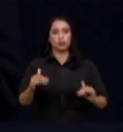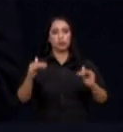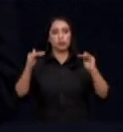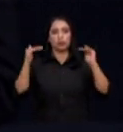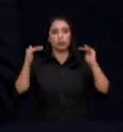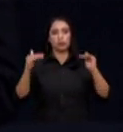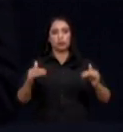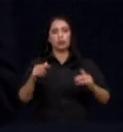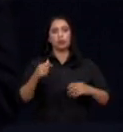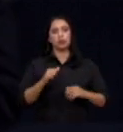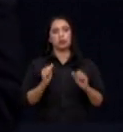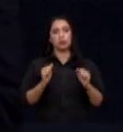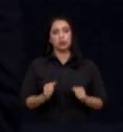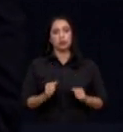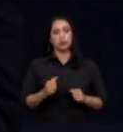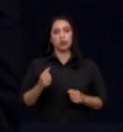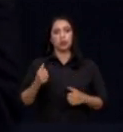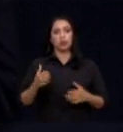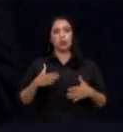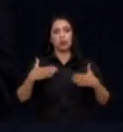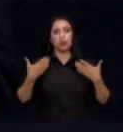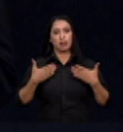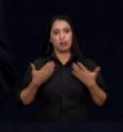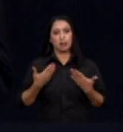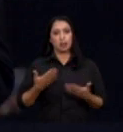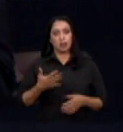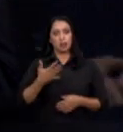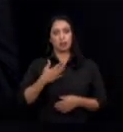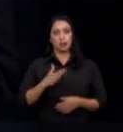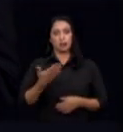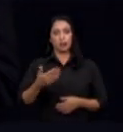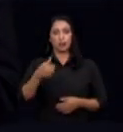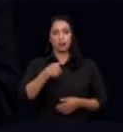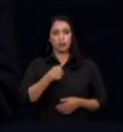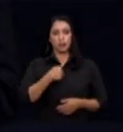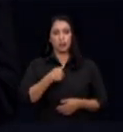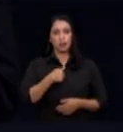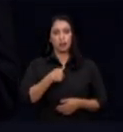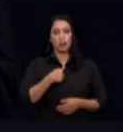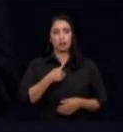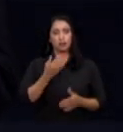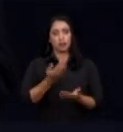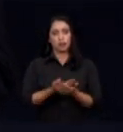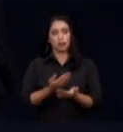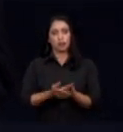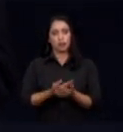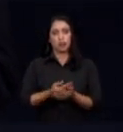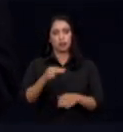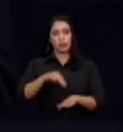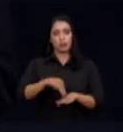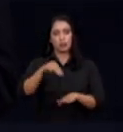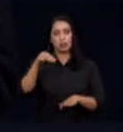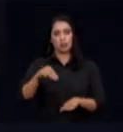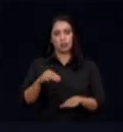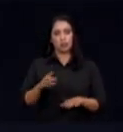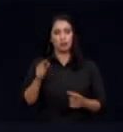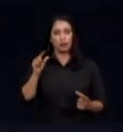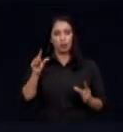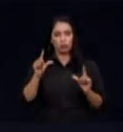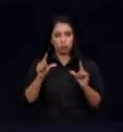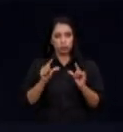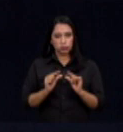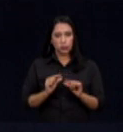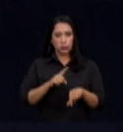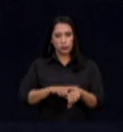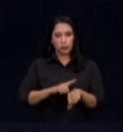a quem eu tive a alegria de poder chamar de professor na cadeira do mestrado. Seria bastante objetivo por conta do tempo hoje. Eu queria só